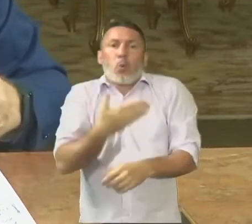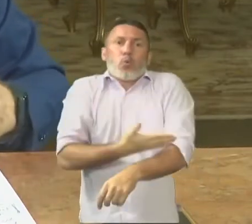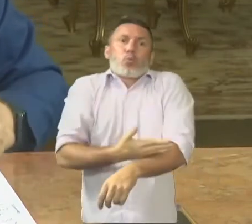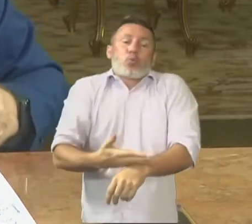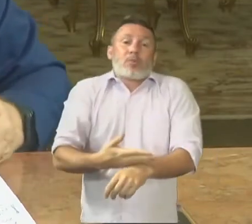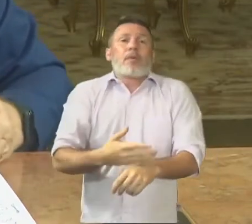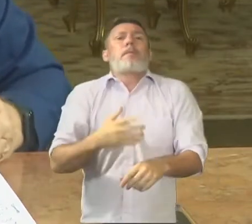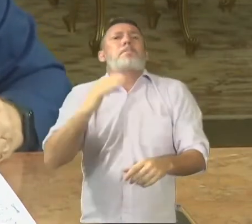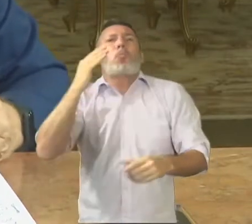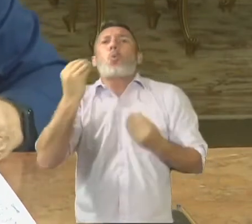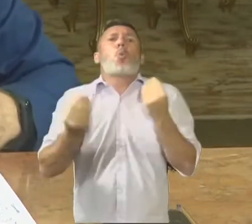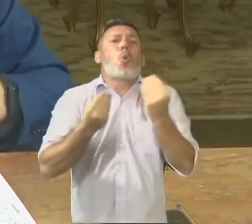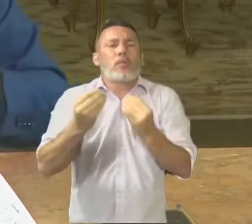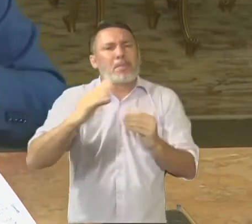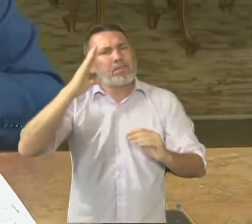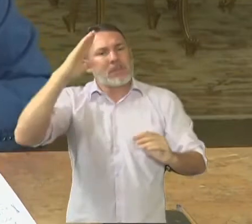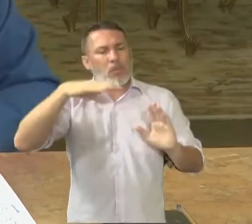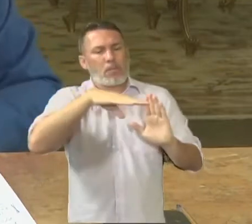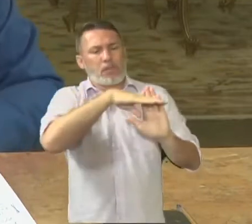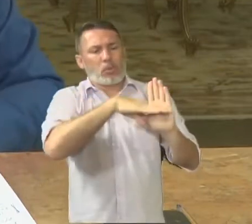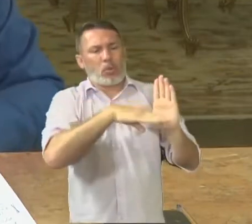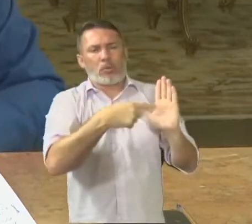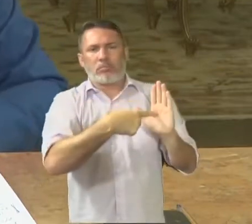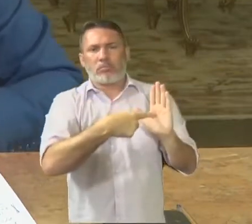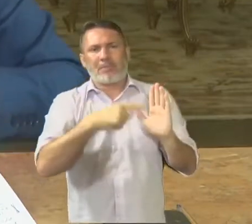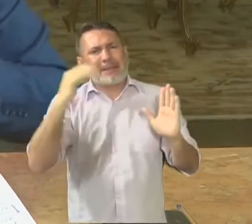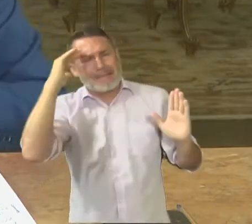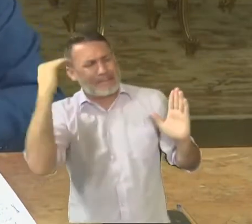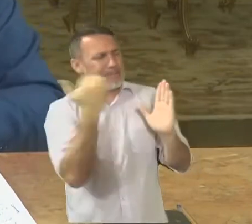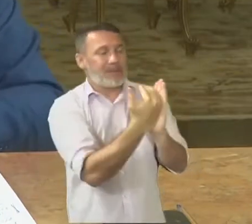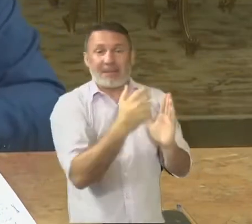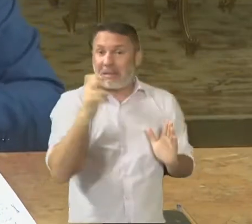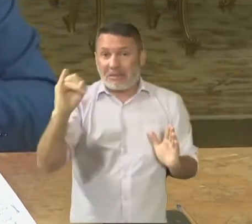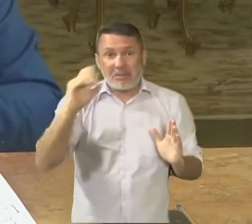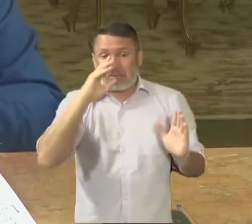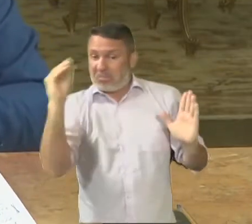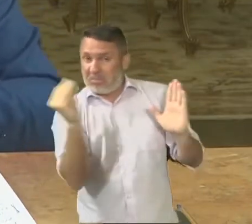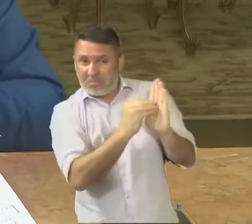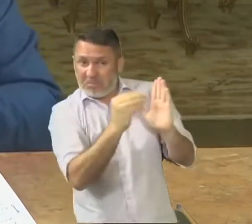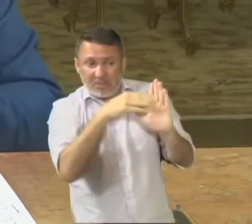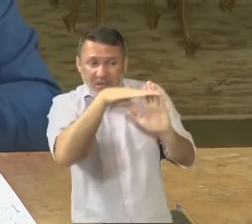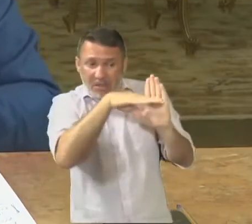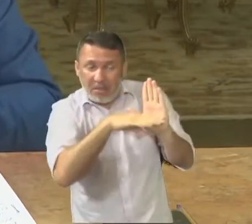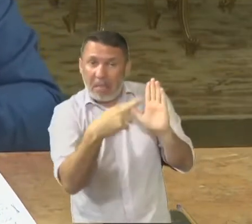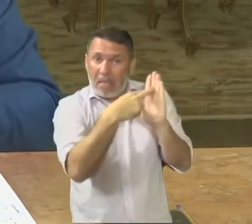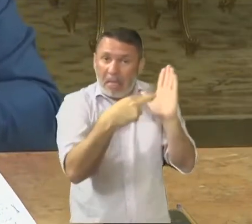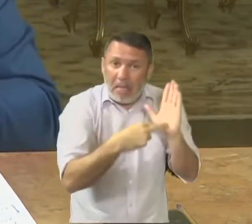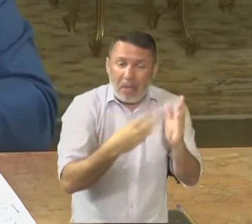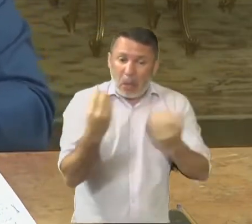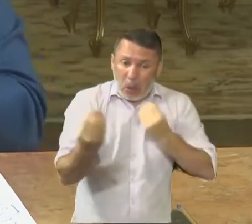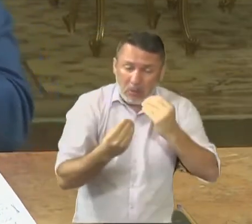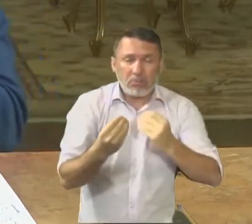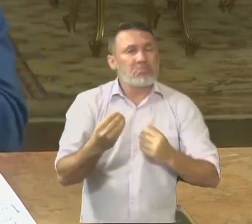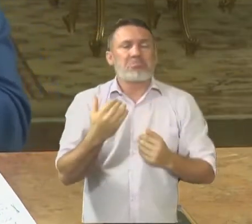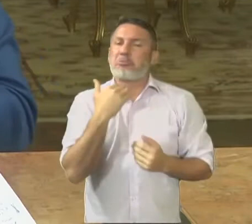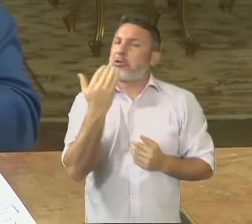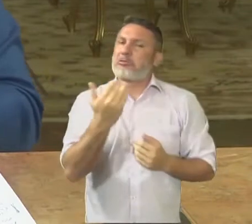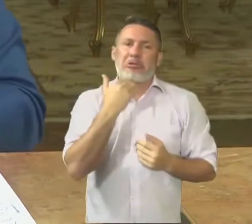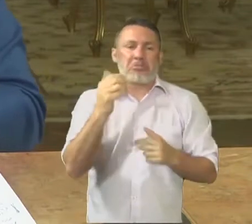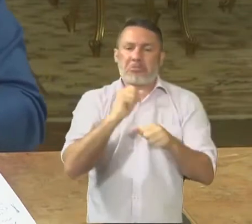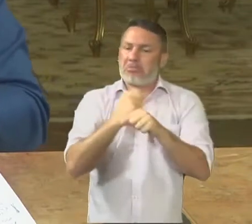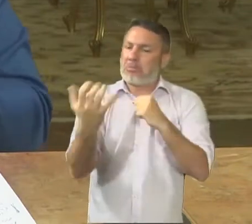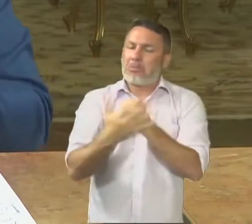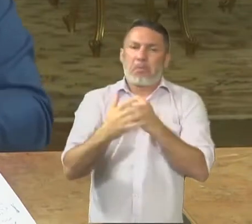protocolos são fundamentais. Se a gente não seguir os protocolos, nós não teremos condições de controlar a